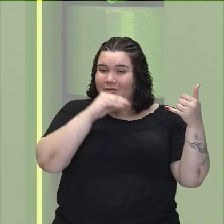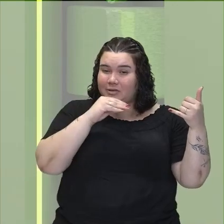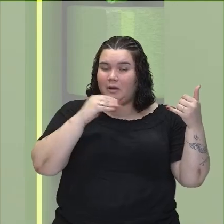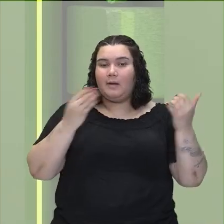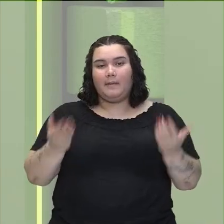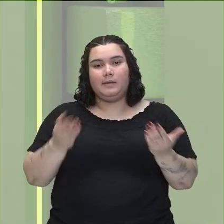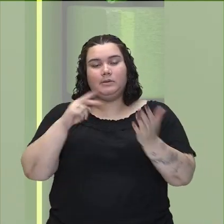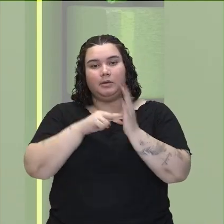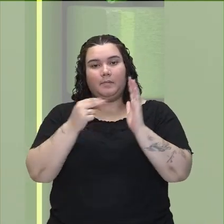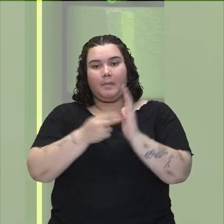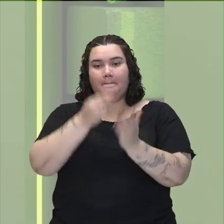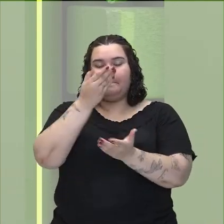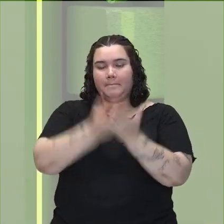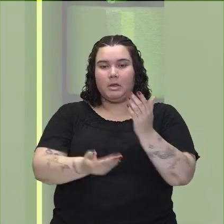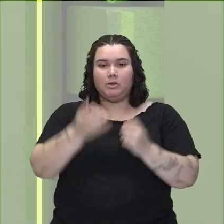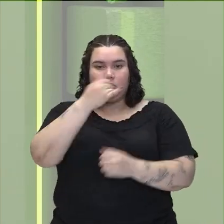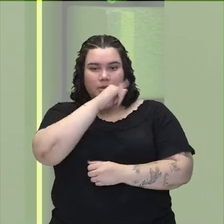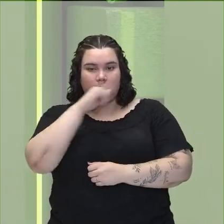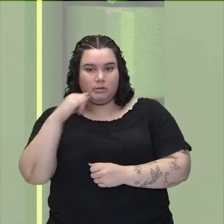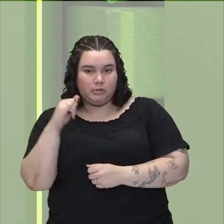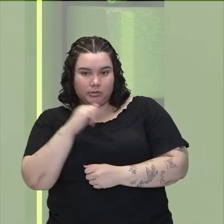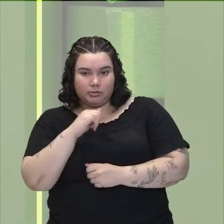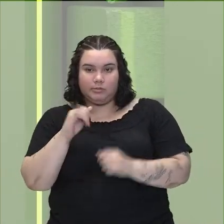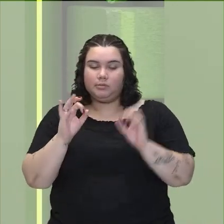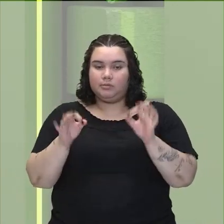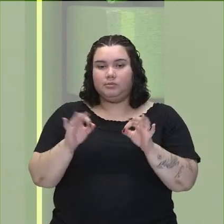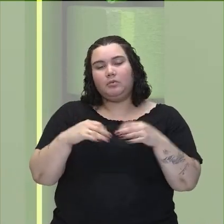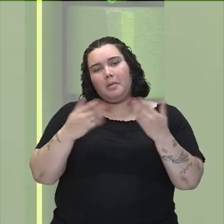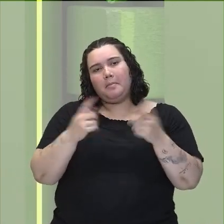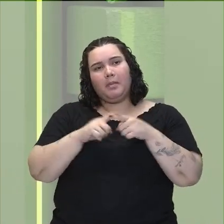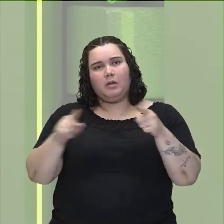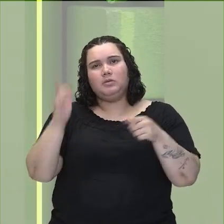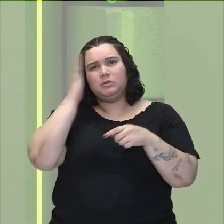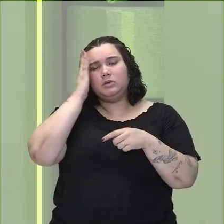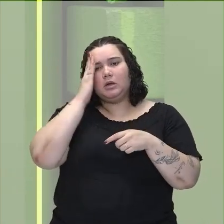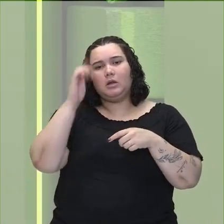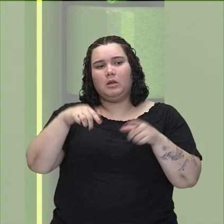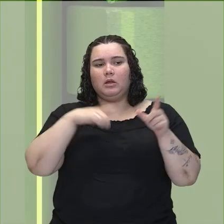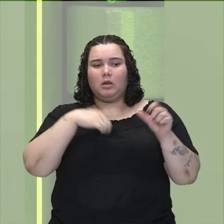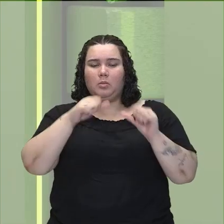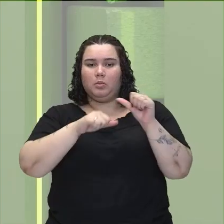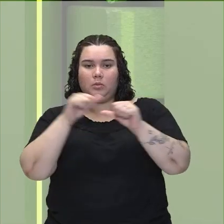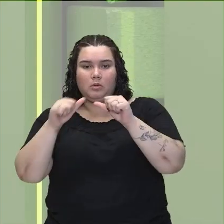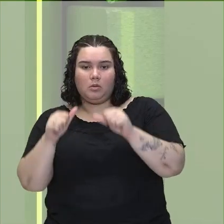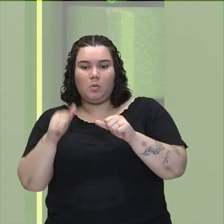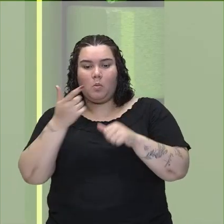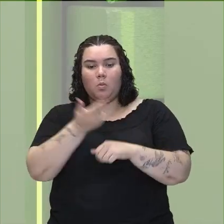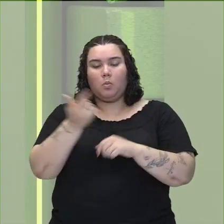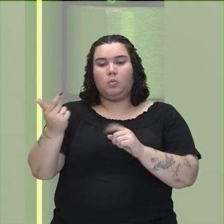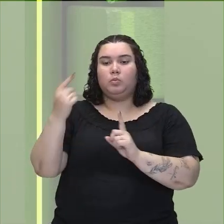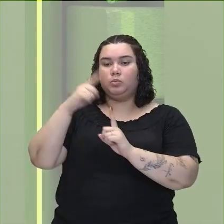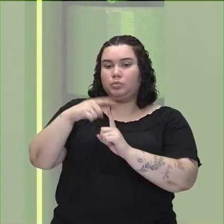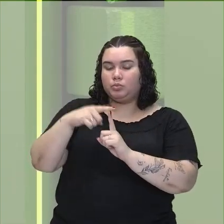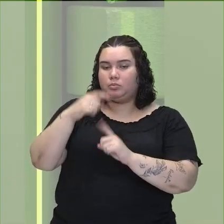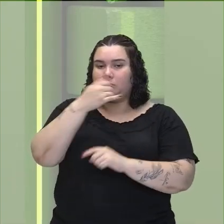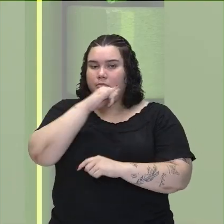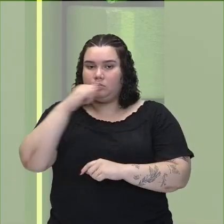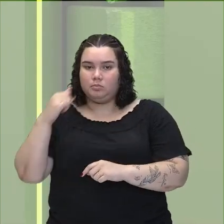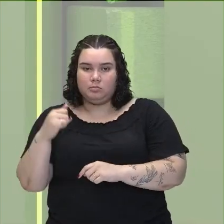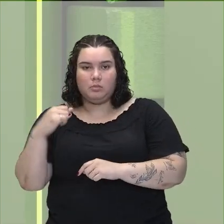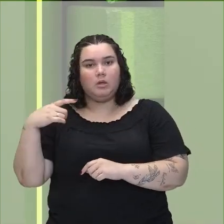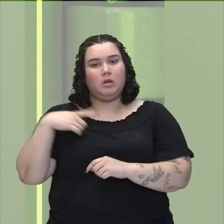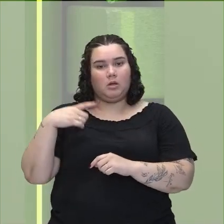perdendo parte daquela energia, tá? É claro, eu sei que ela está sendo transformada por um outro tipo de energia, por uma energia